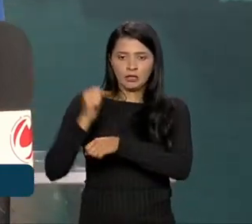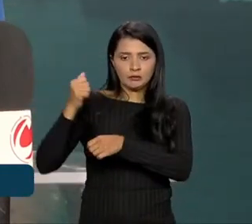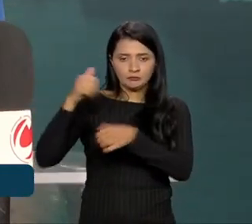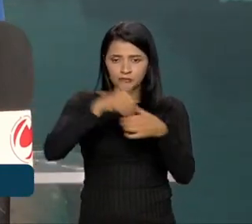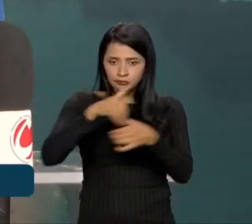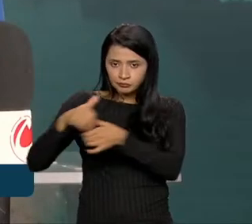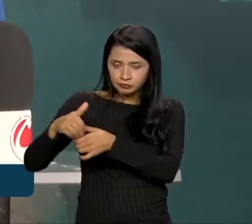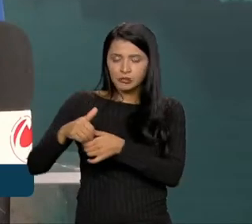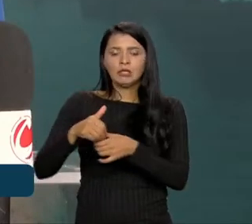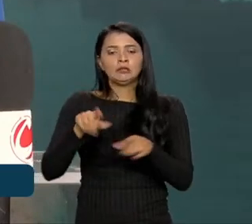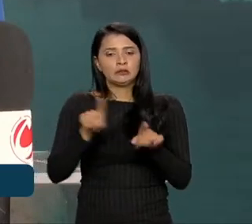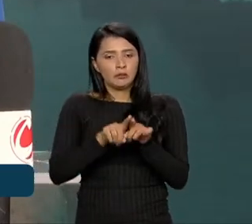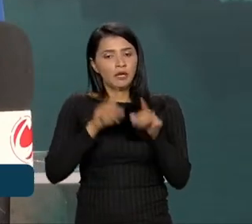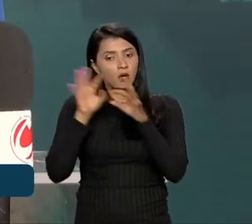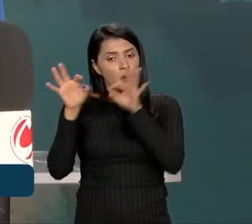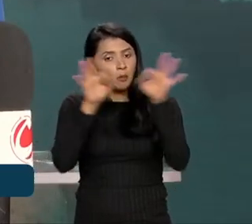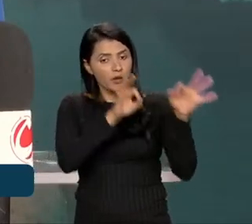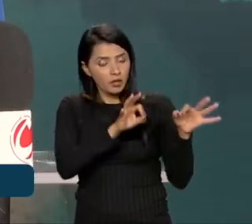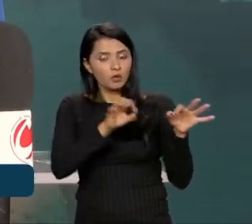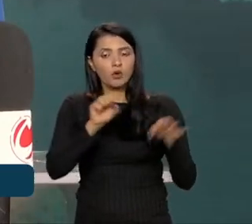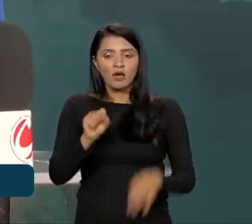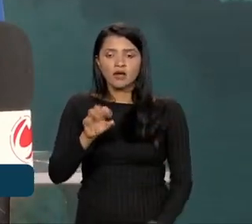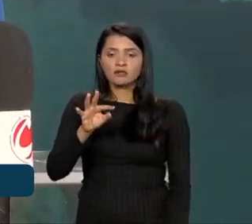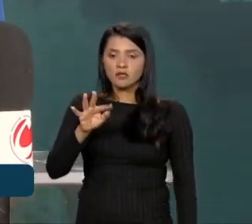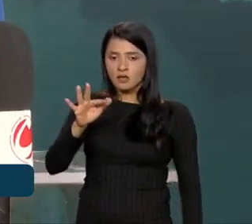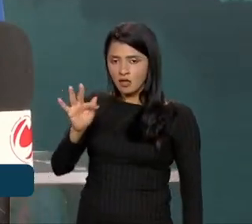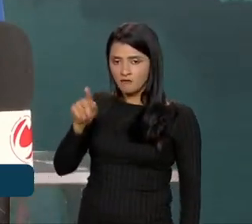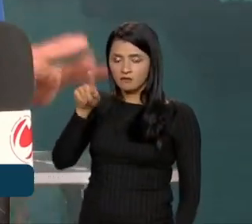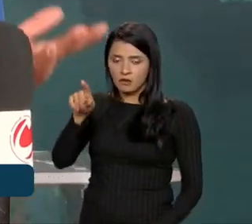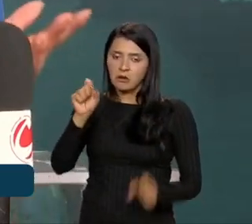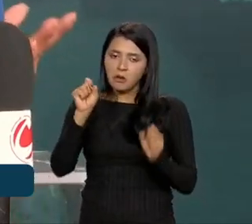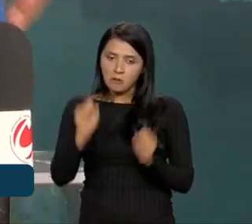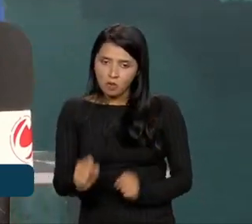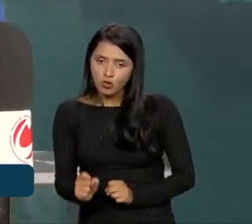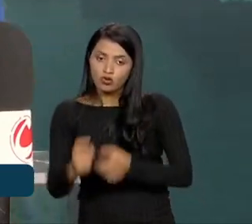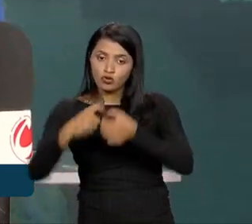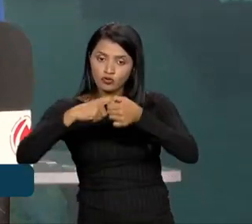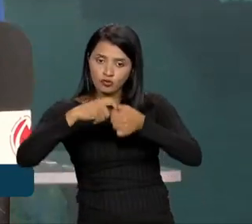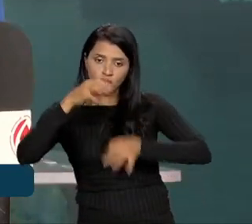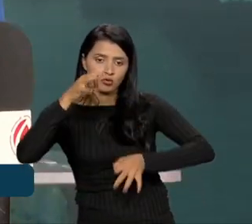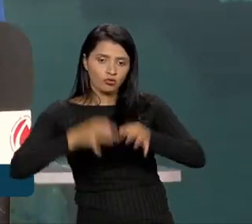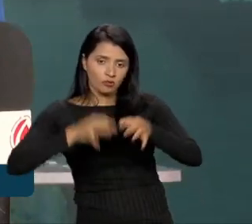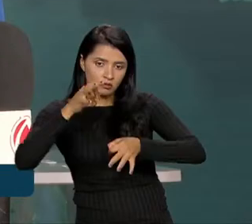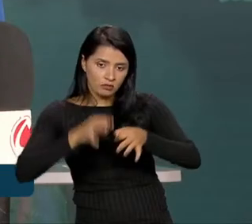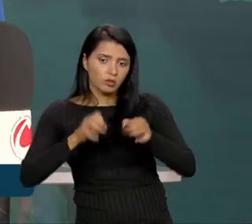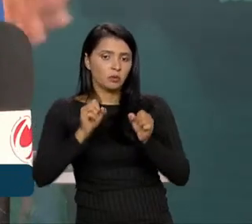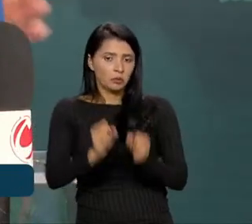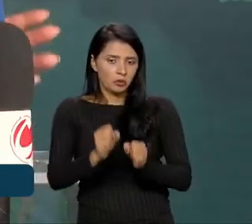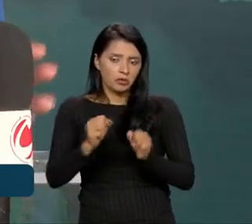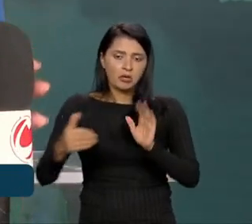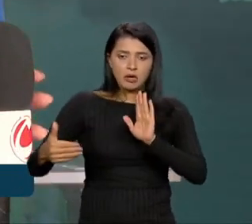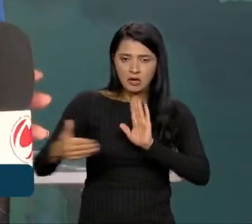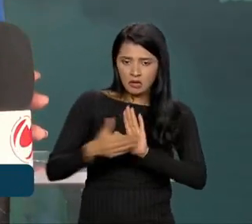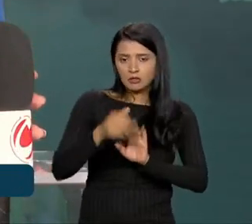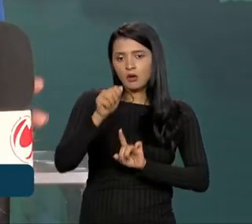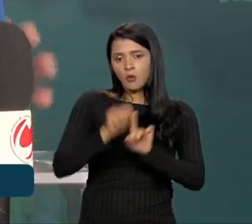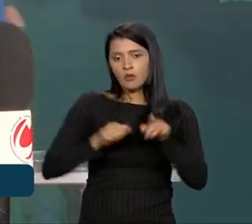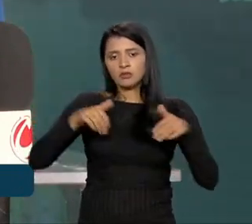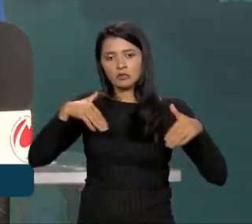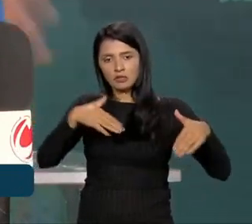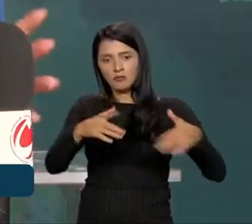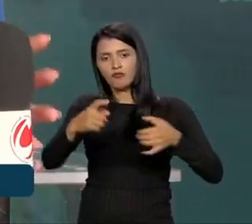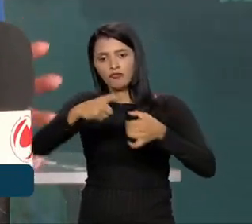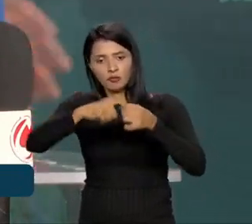acompanhando junto ao Supremo Tribunal Federal, que pode retomar esse julgamento até o mês de setembro.